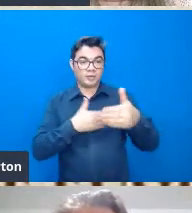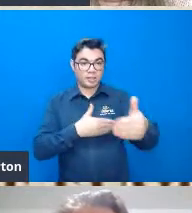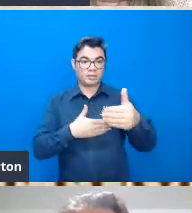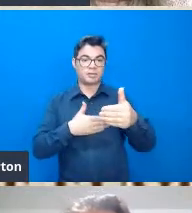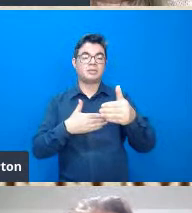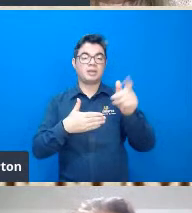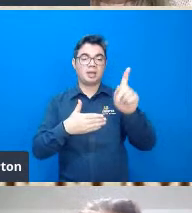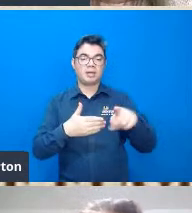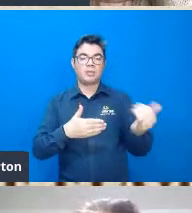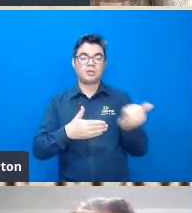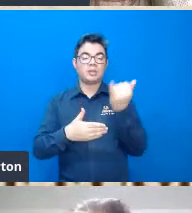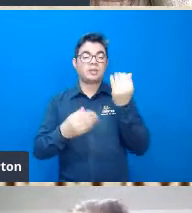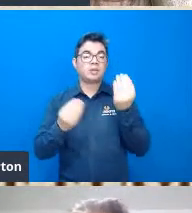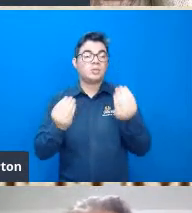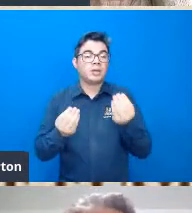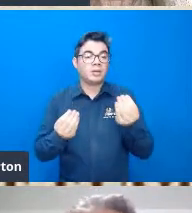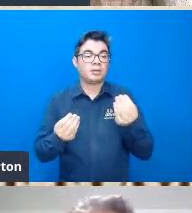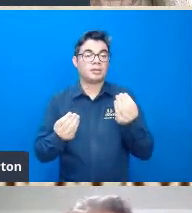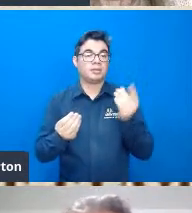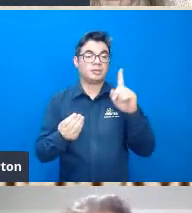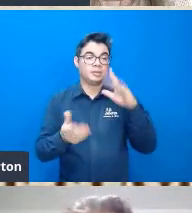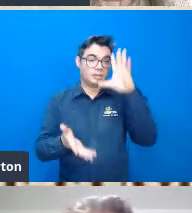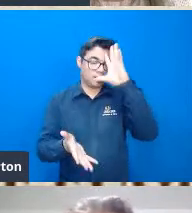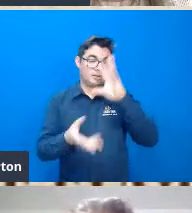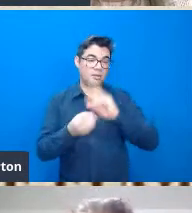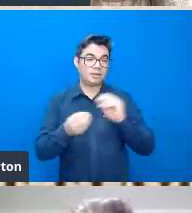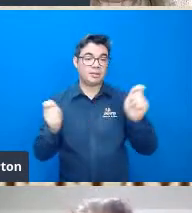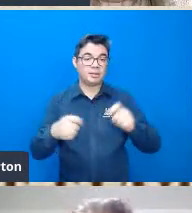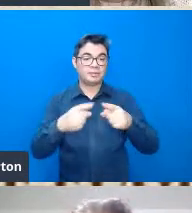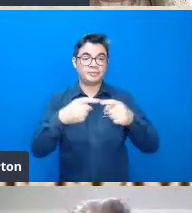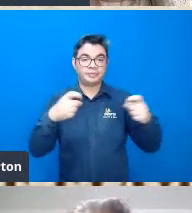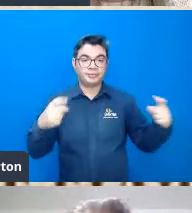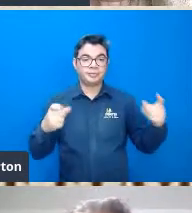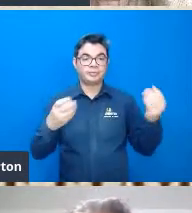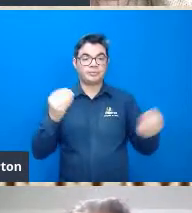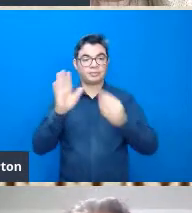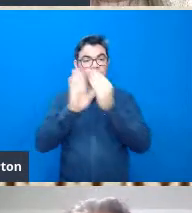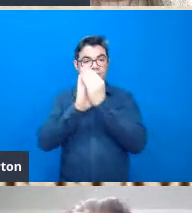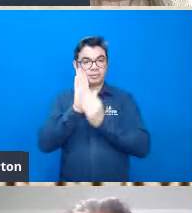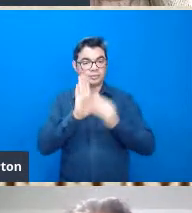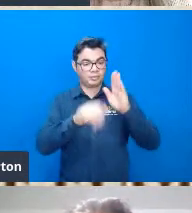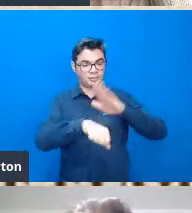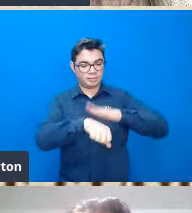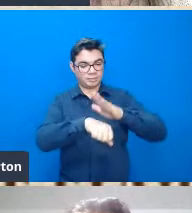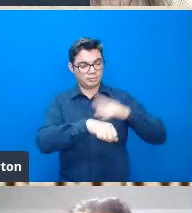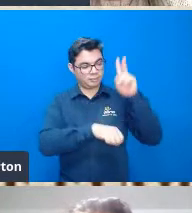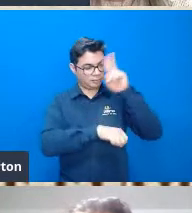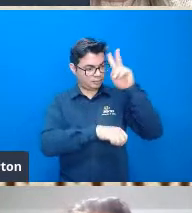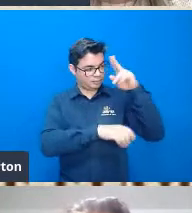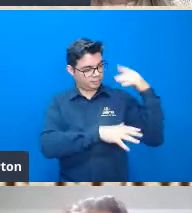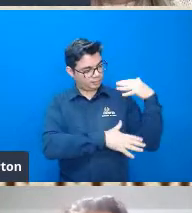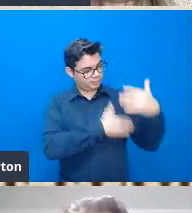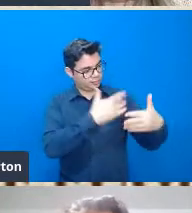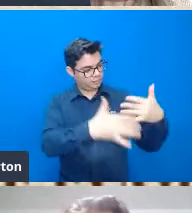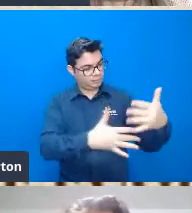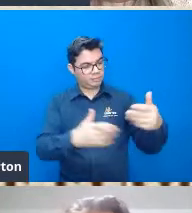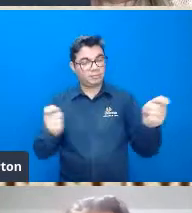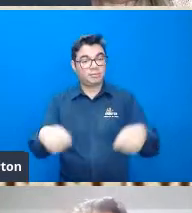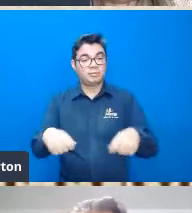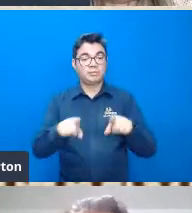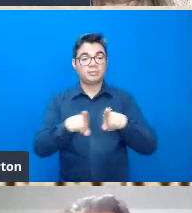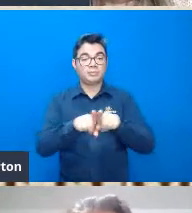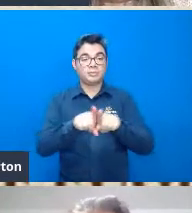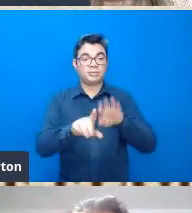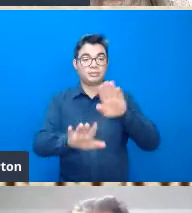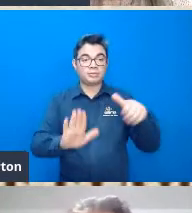é fundamental para que a gente entenda que a ciência ela se constitui num tempo histórico a ciência ela é a humana todas as ciências